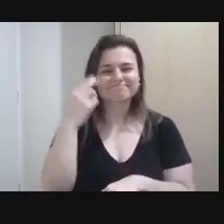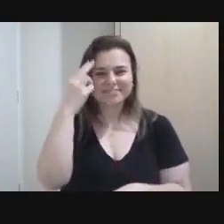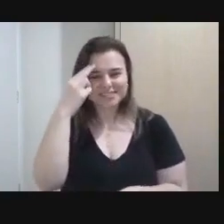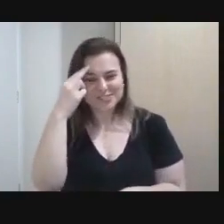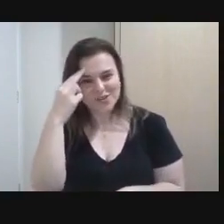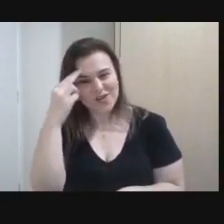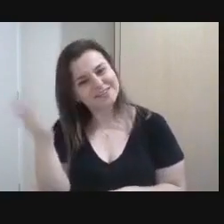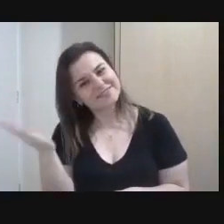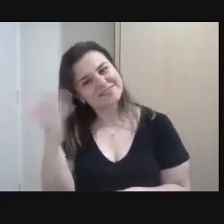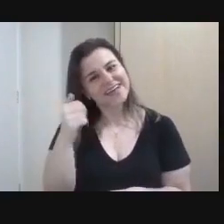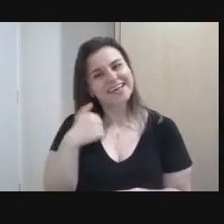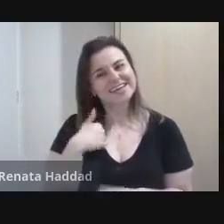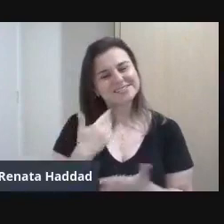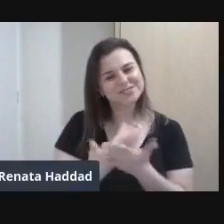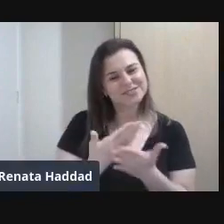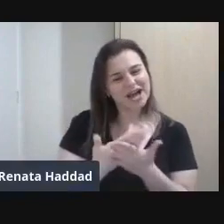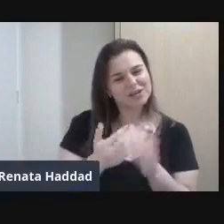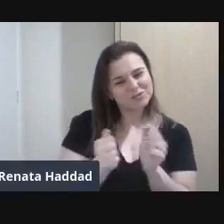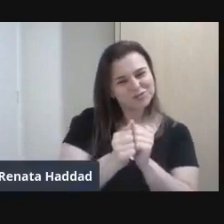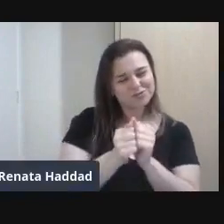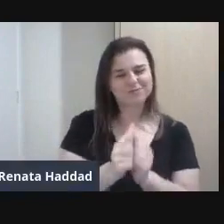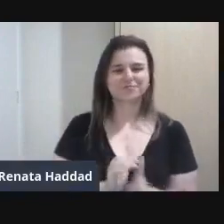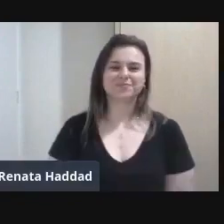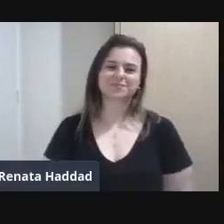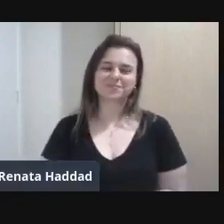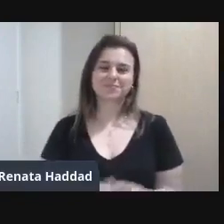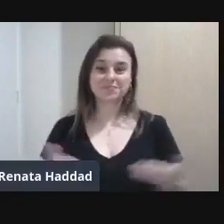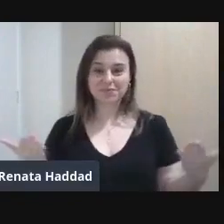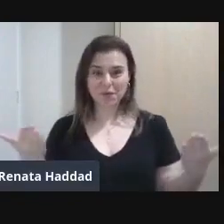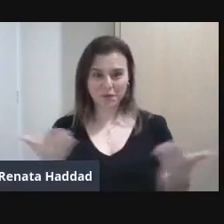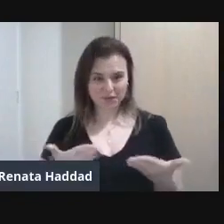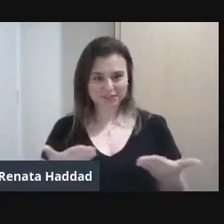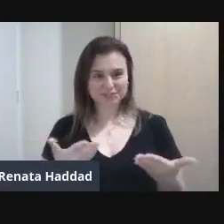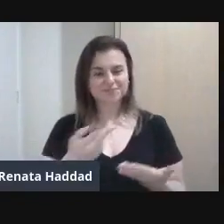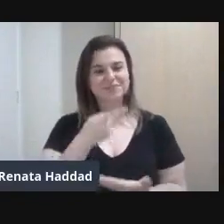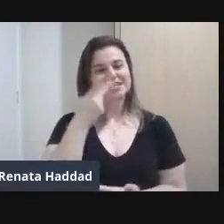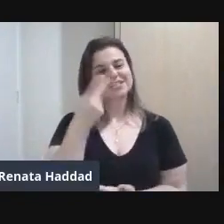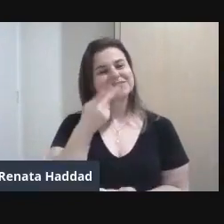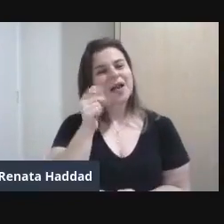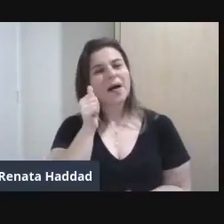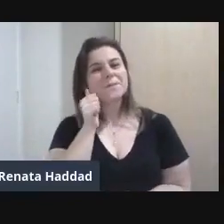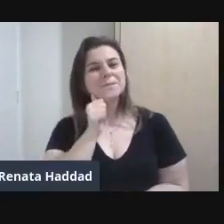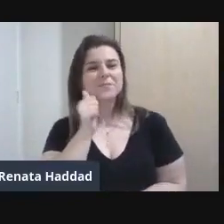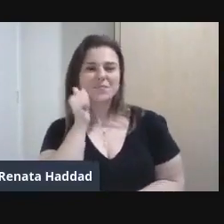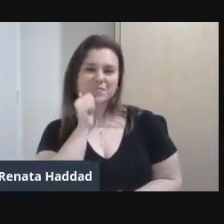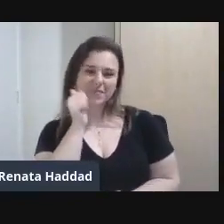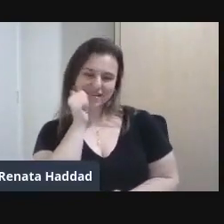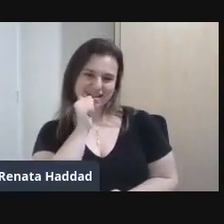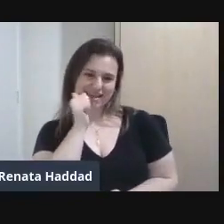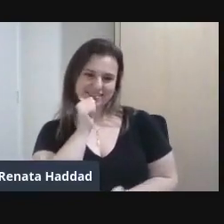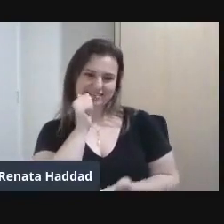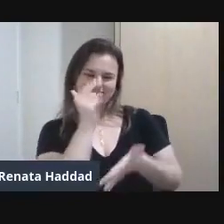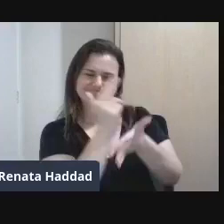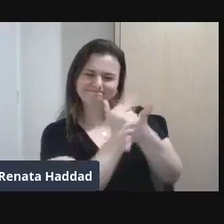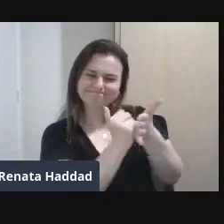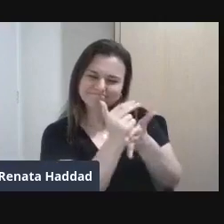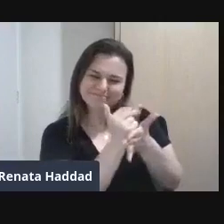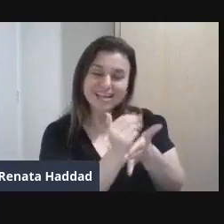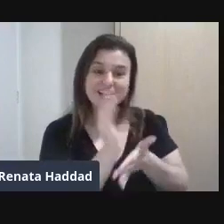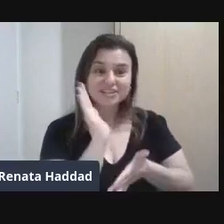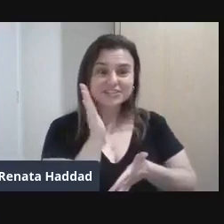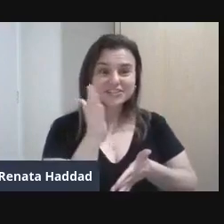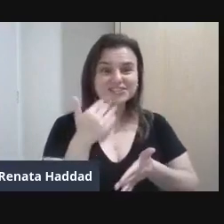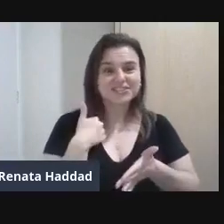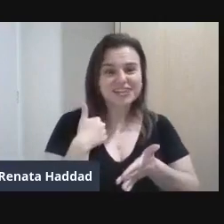estudar com a gente também Hoje a gente vai falar de mulheres artistas Já aí antecipando o mês de